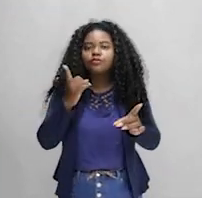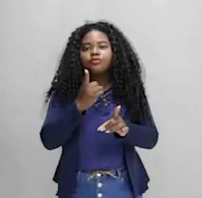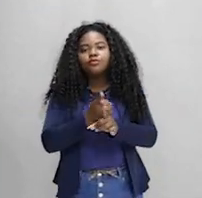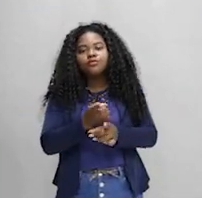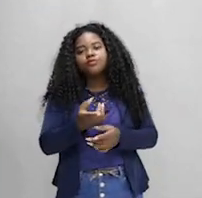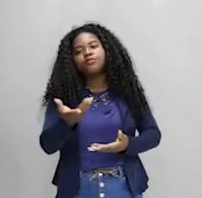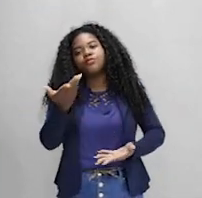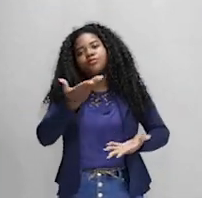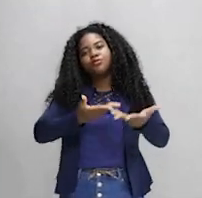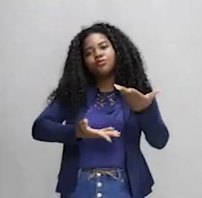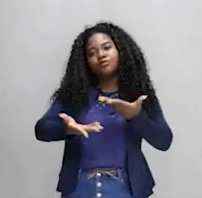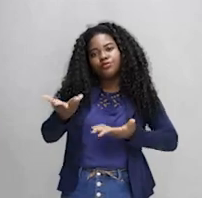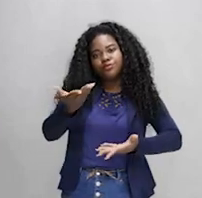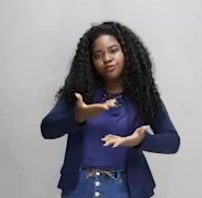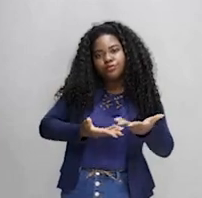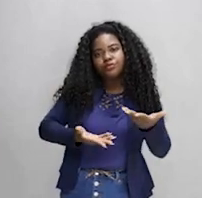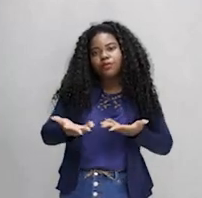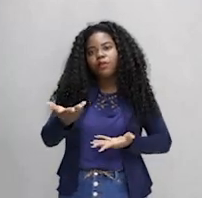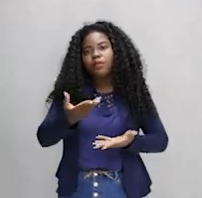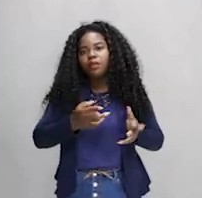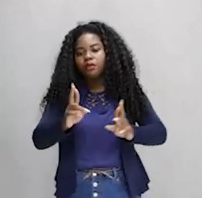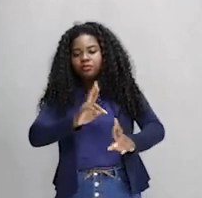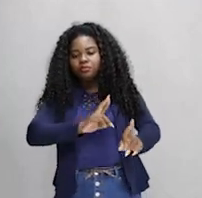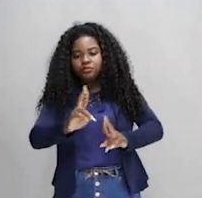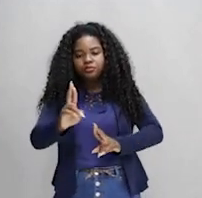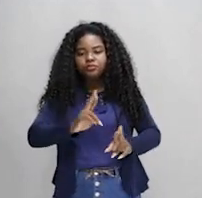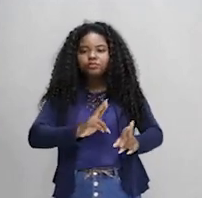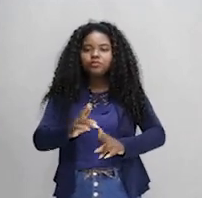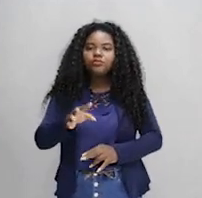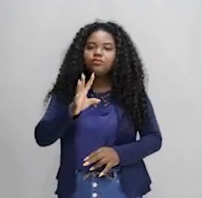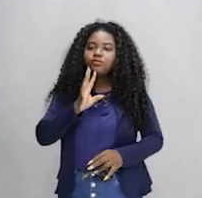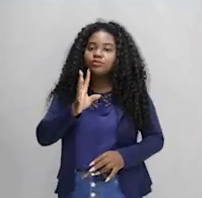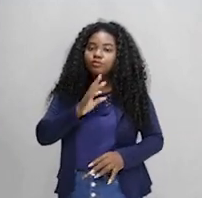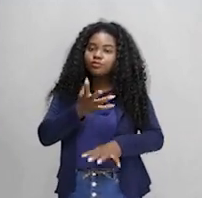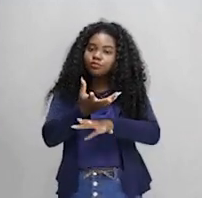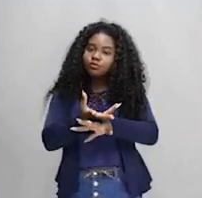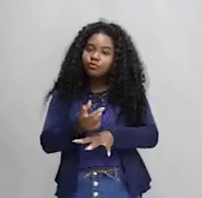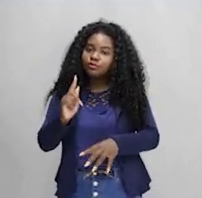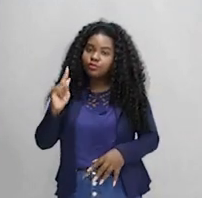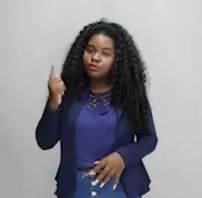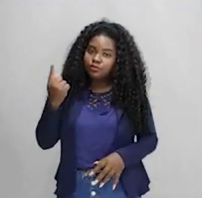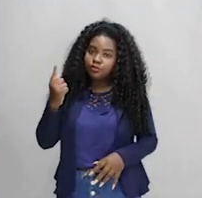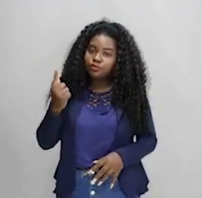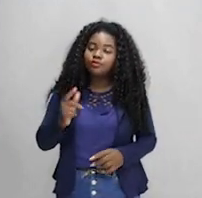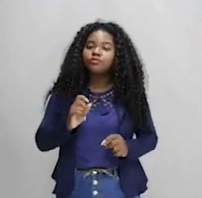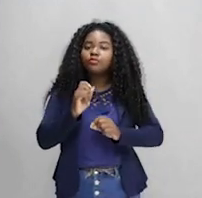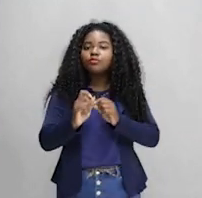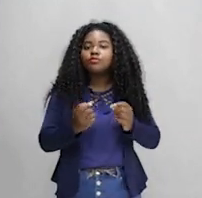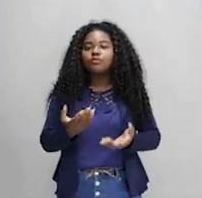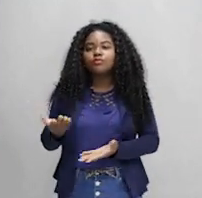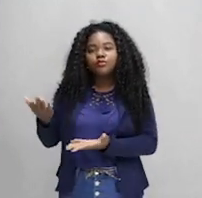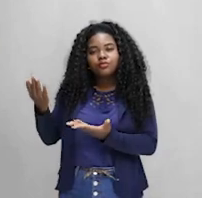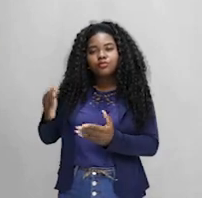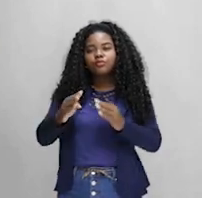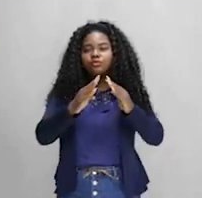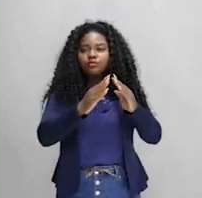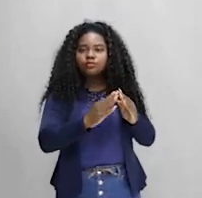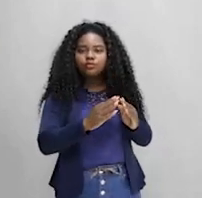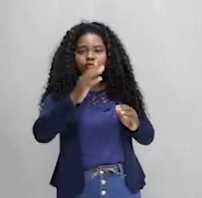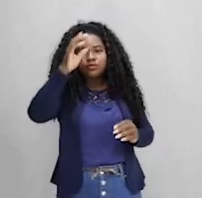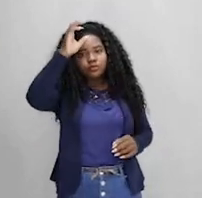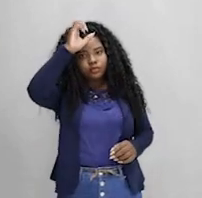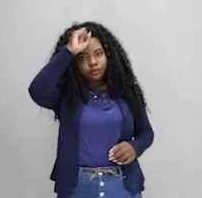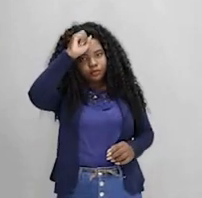compartilhamento aí de conhecimento da nossa bela geografia, nesse belo programa que é o Fique em casa